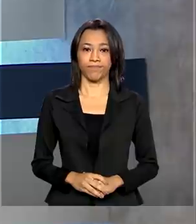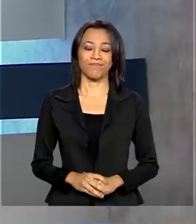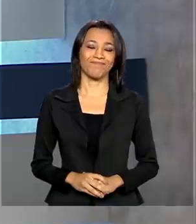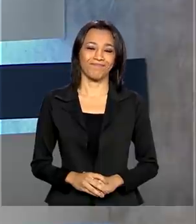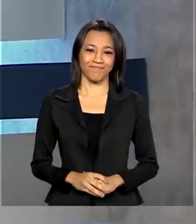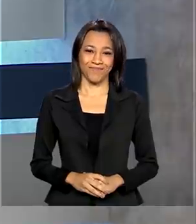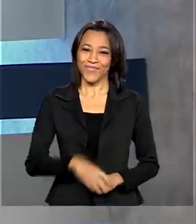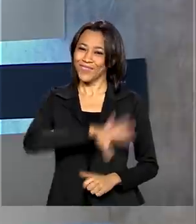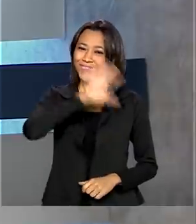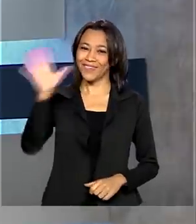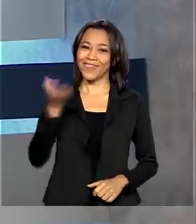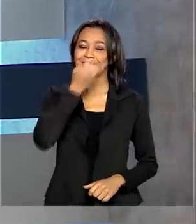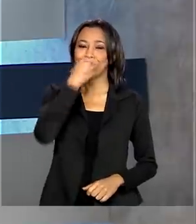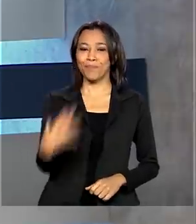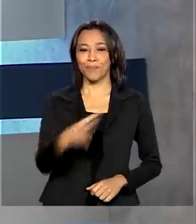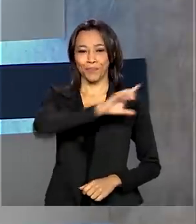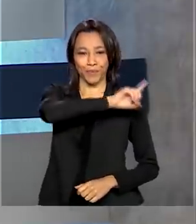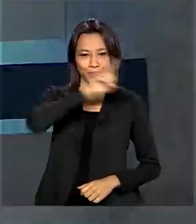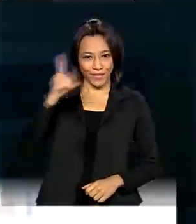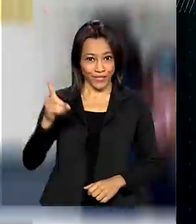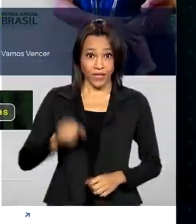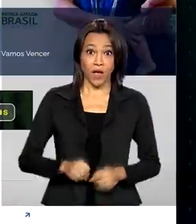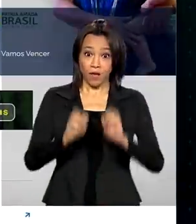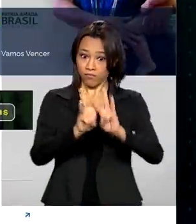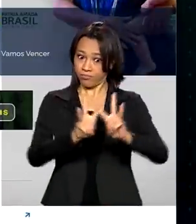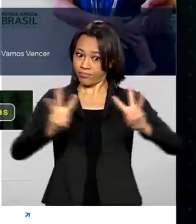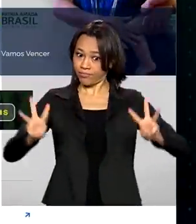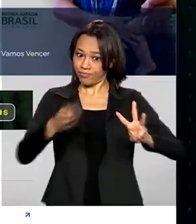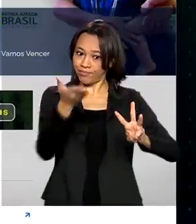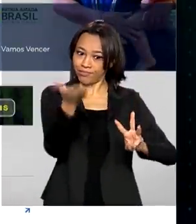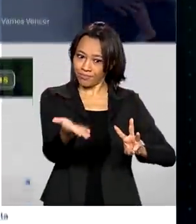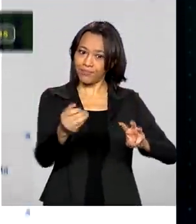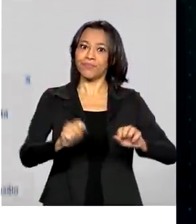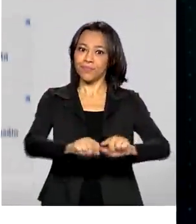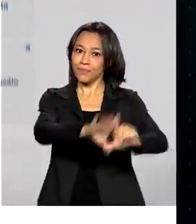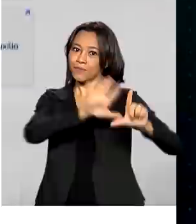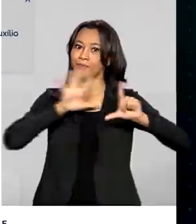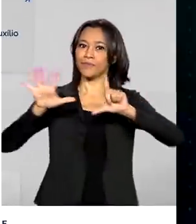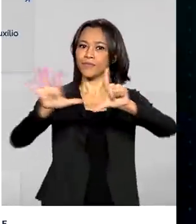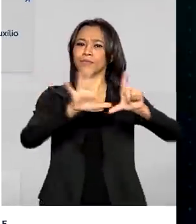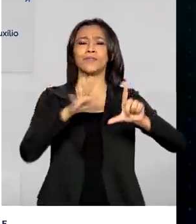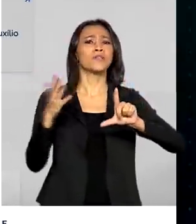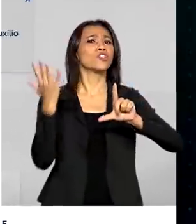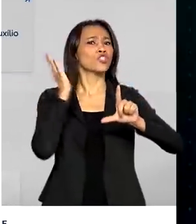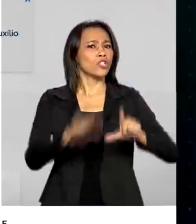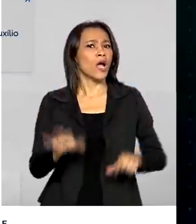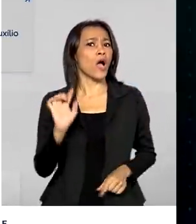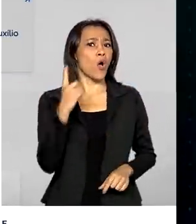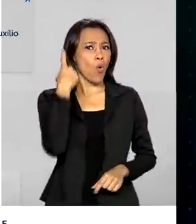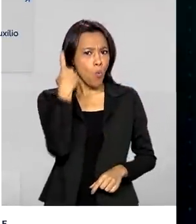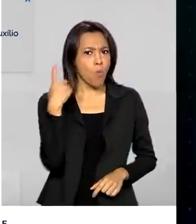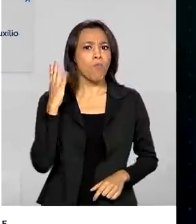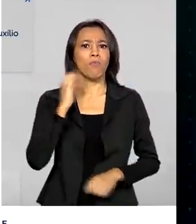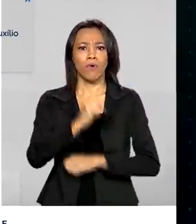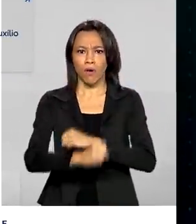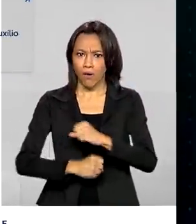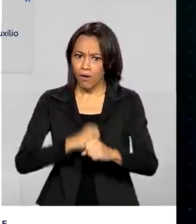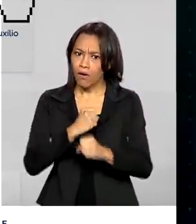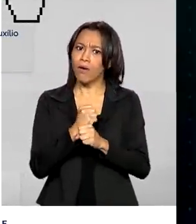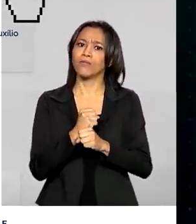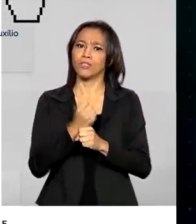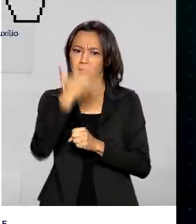Olá, bom dia! Portal gov.br completa um ano com 70 milhões de usuários.